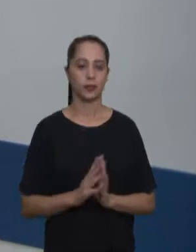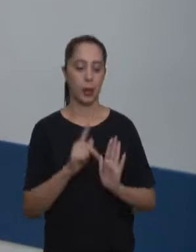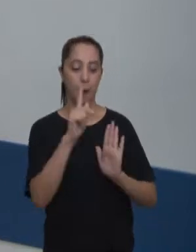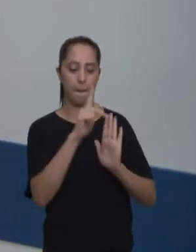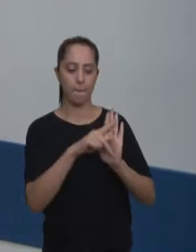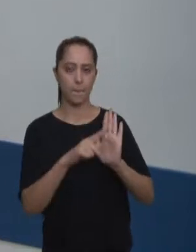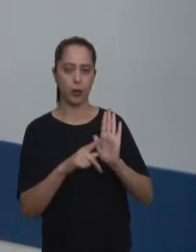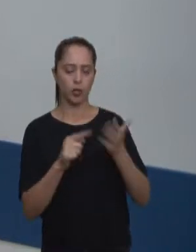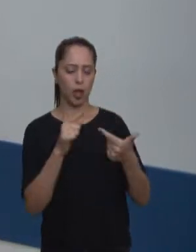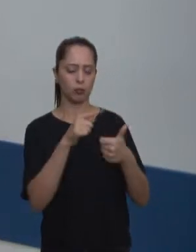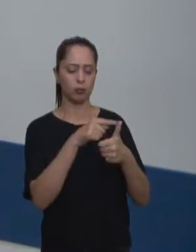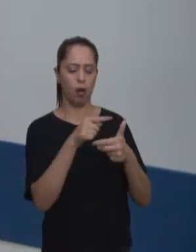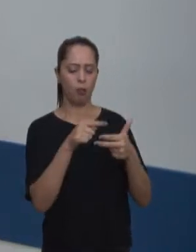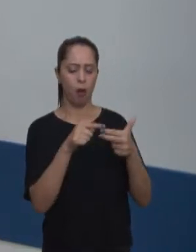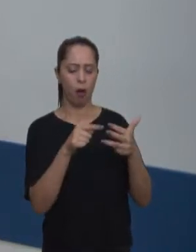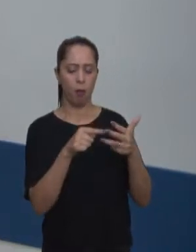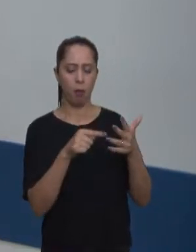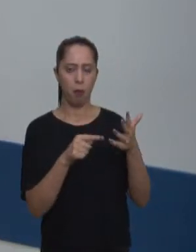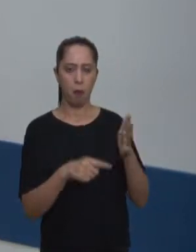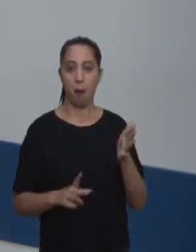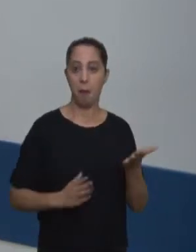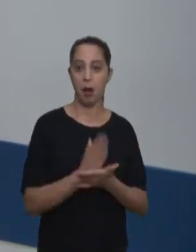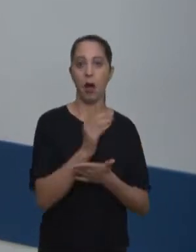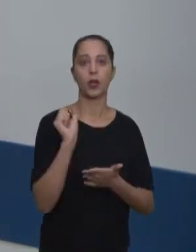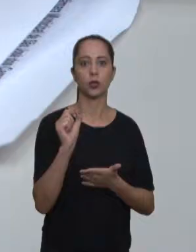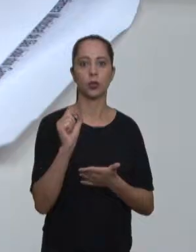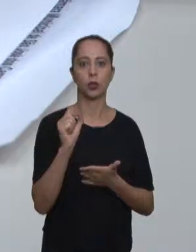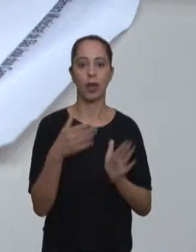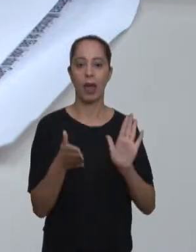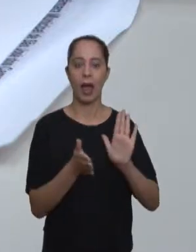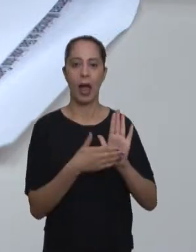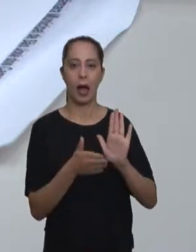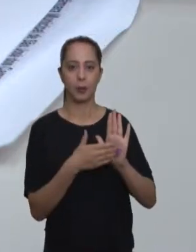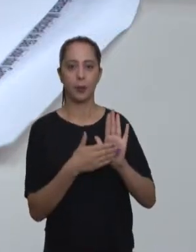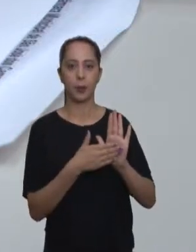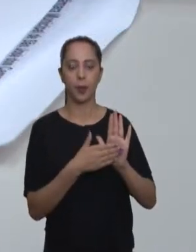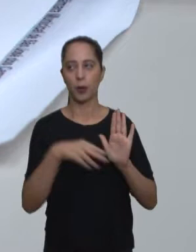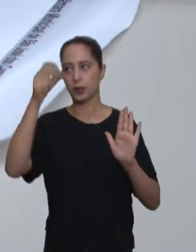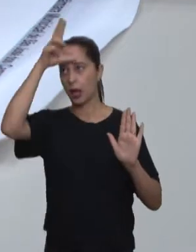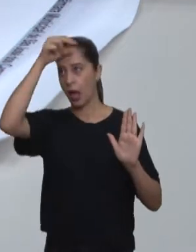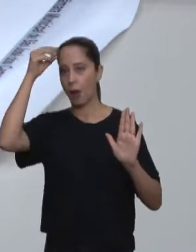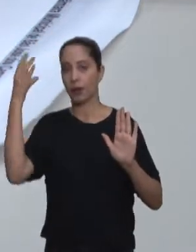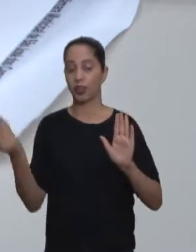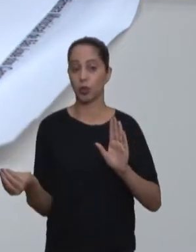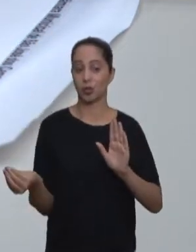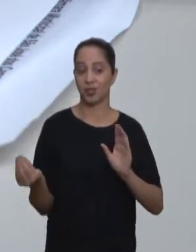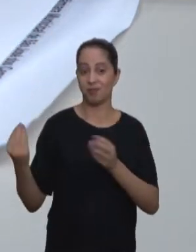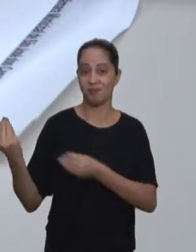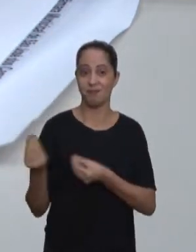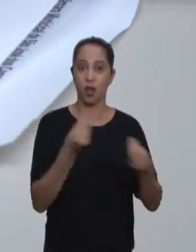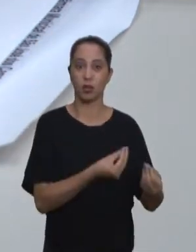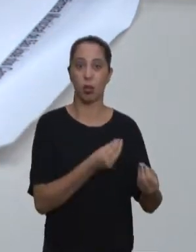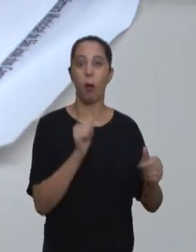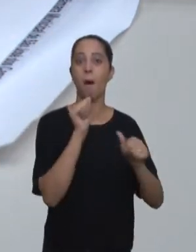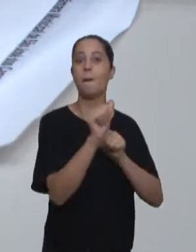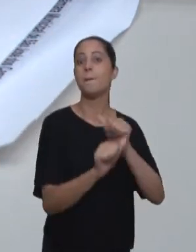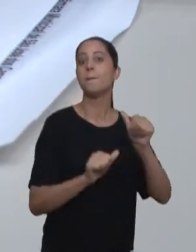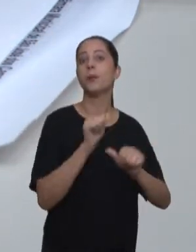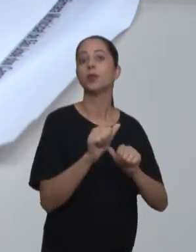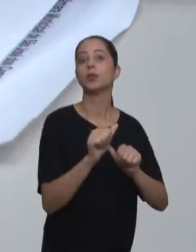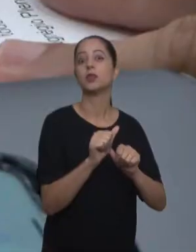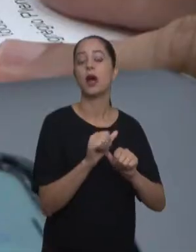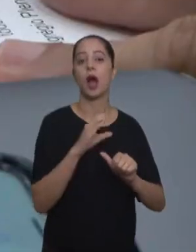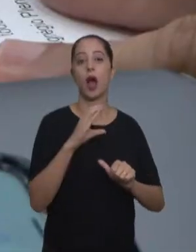Entre os projetos aprovados durante a sexta sessão do ano, destaque para a proposta enviada pela Prefeitura que propõe